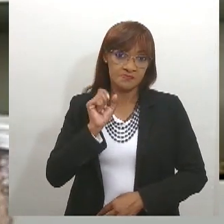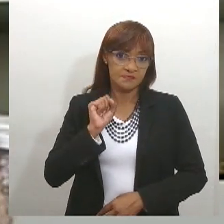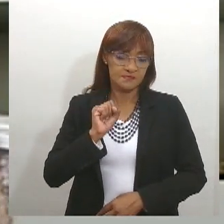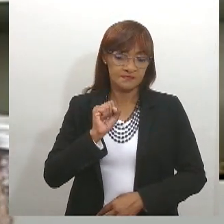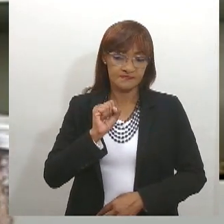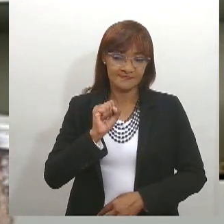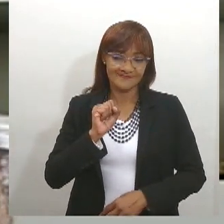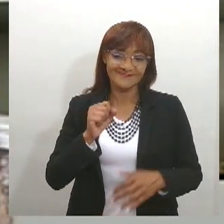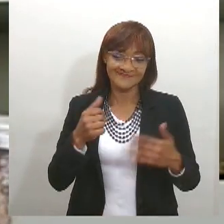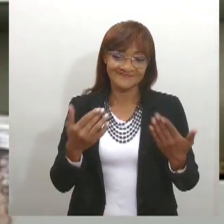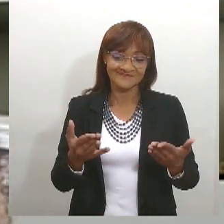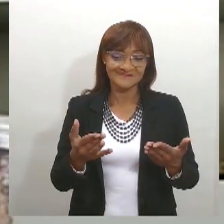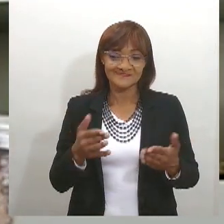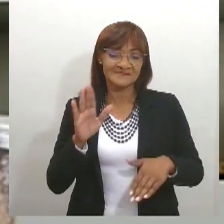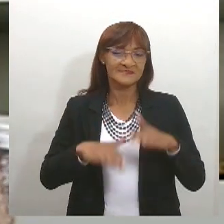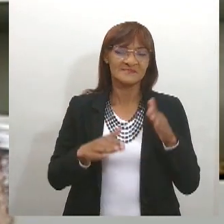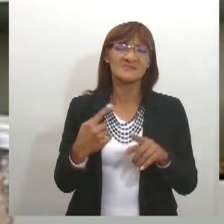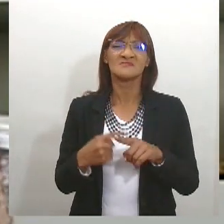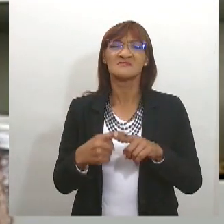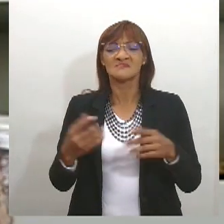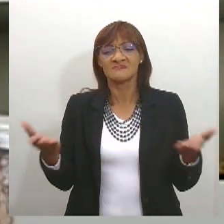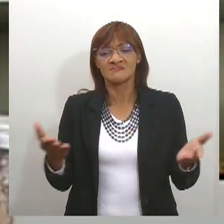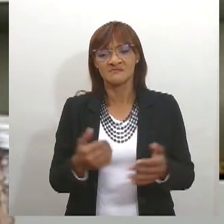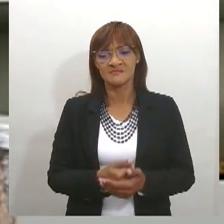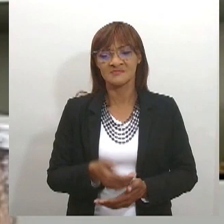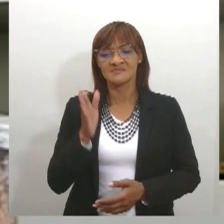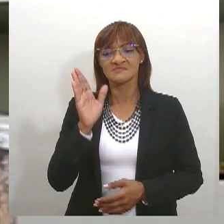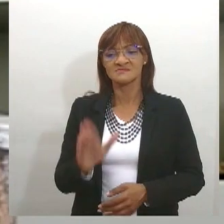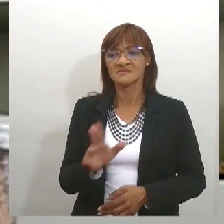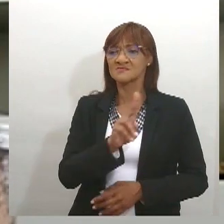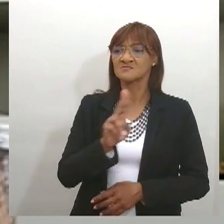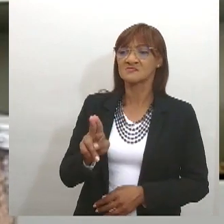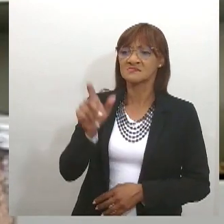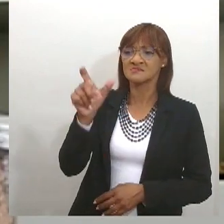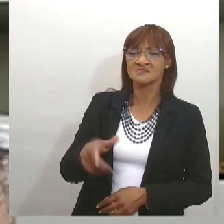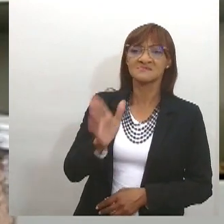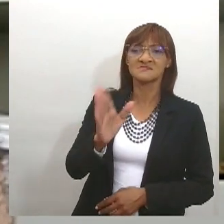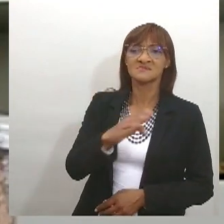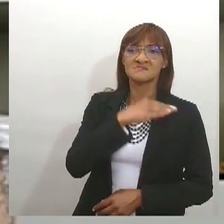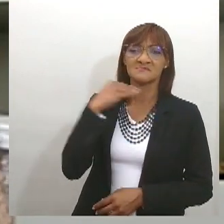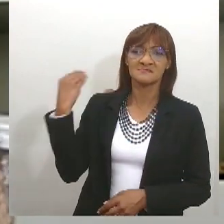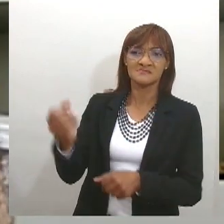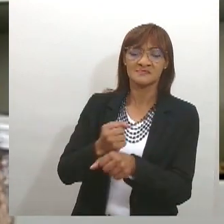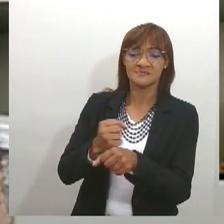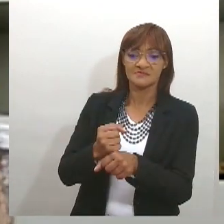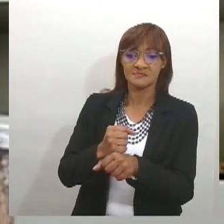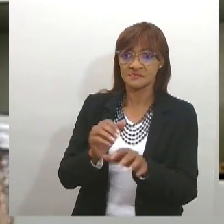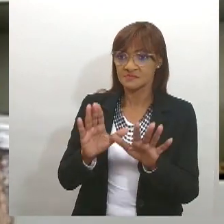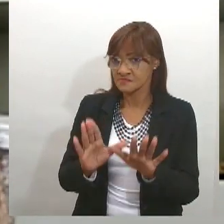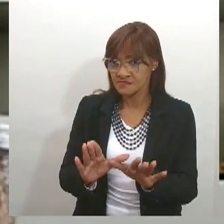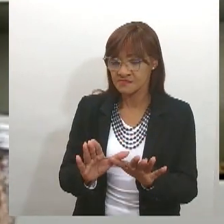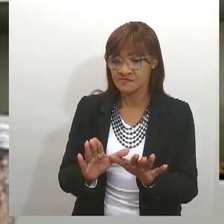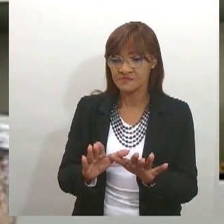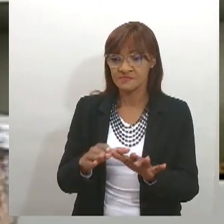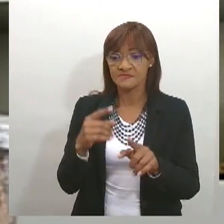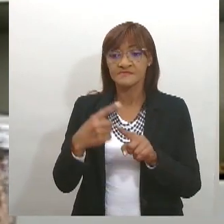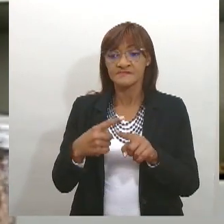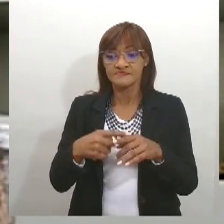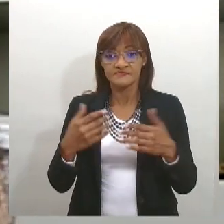porque está lembrando o nome dessas pessoas que já morreram há tanto tempo, exatamente para fazer valer isso que o Marcos Borges está dizendo.